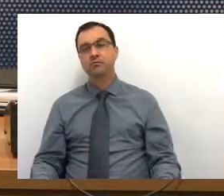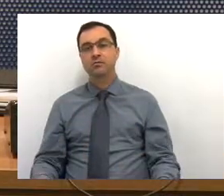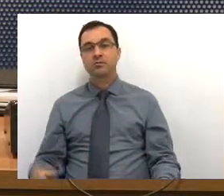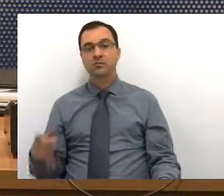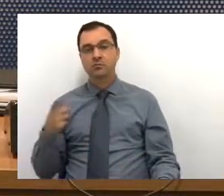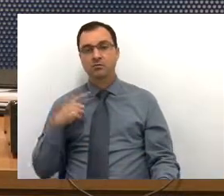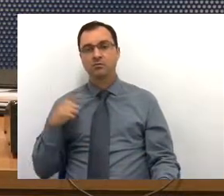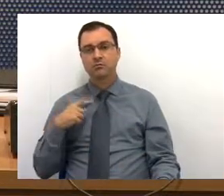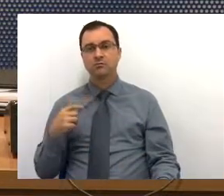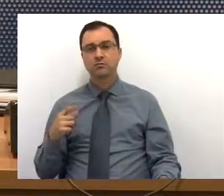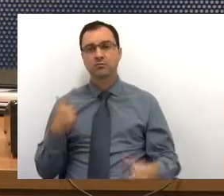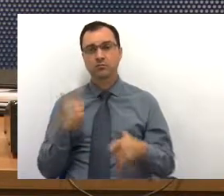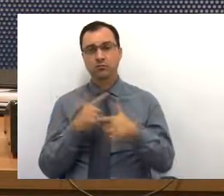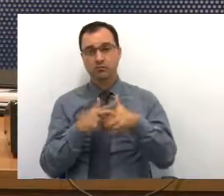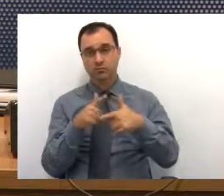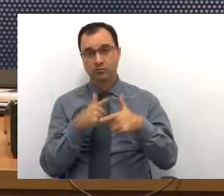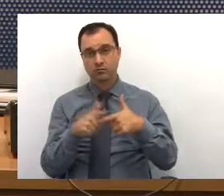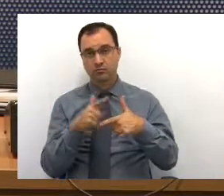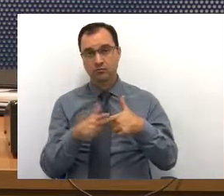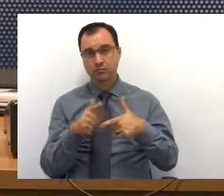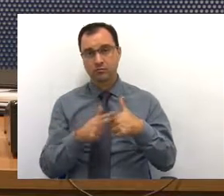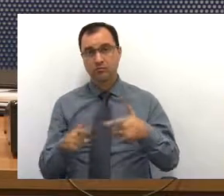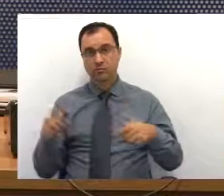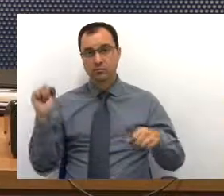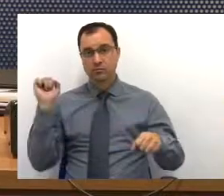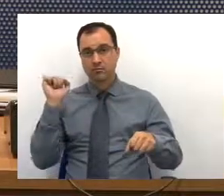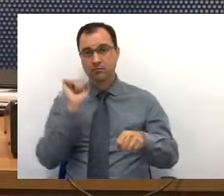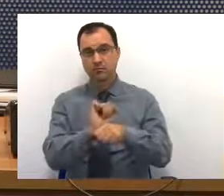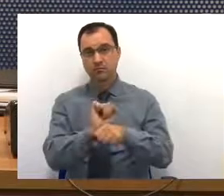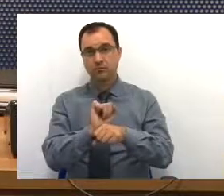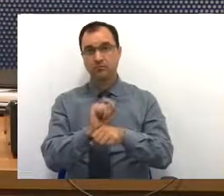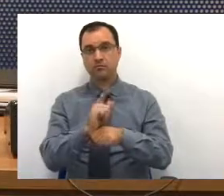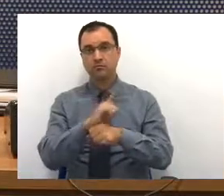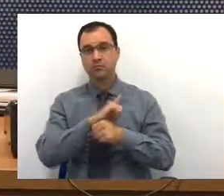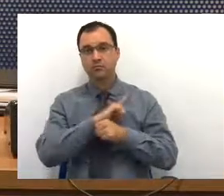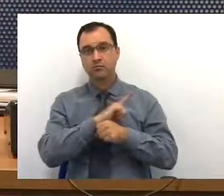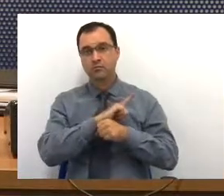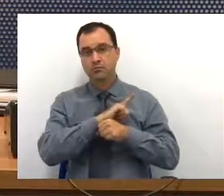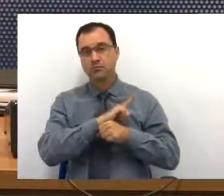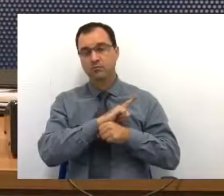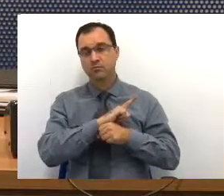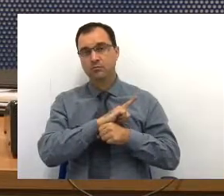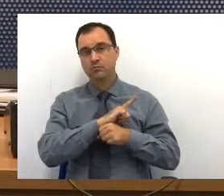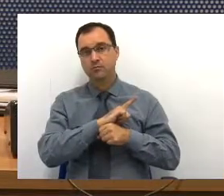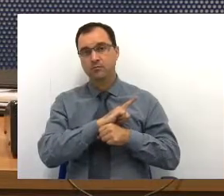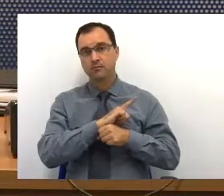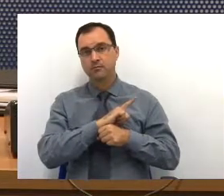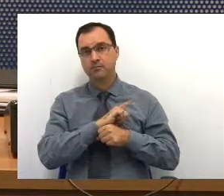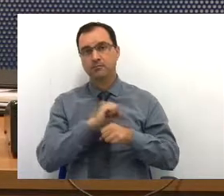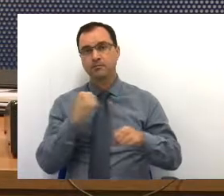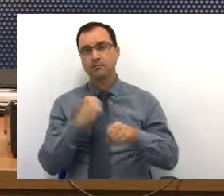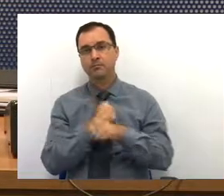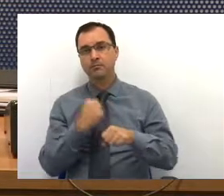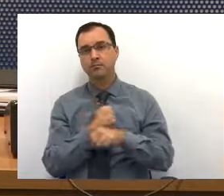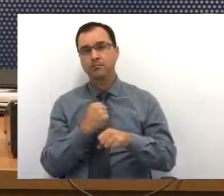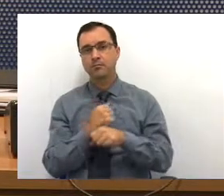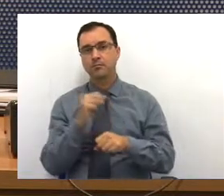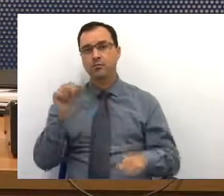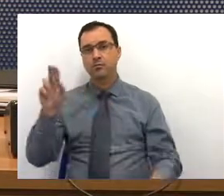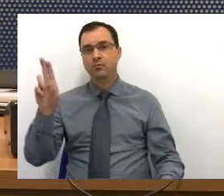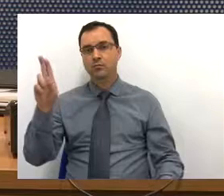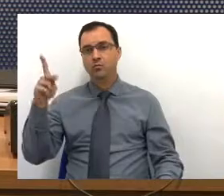tivemos realmente o problema da paralisação que teve na obra das